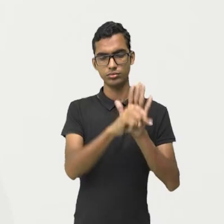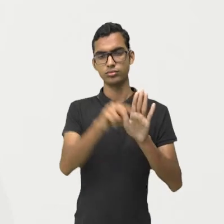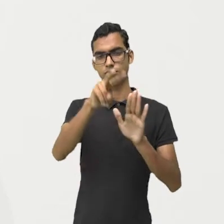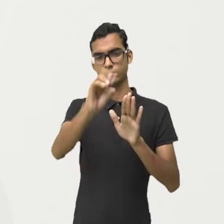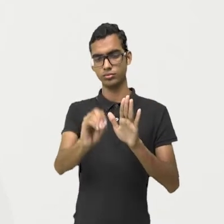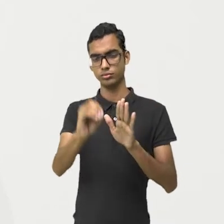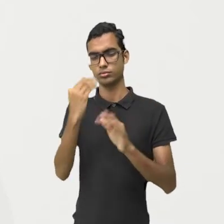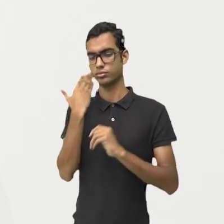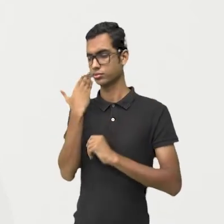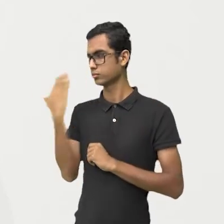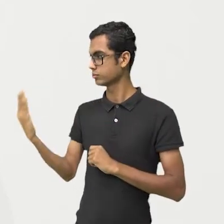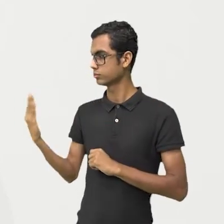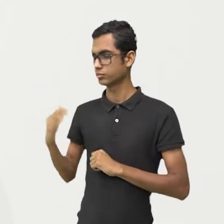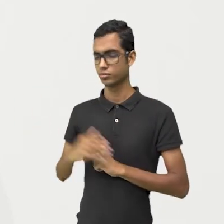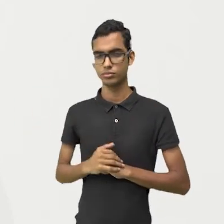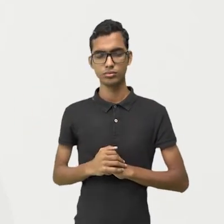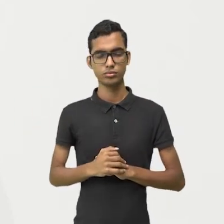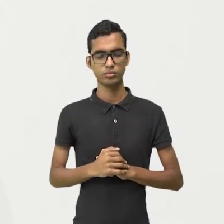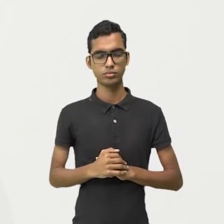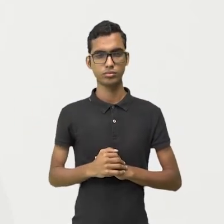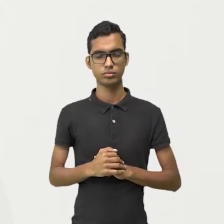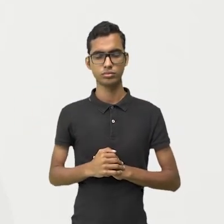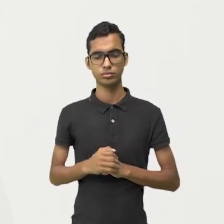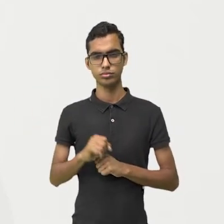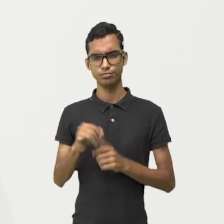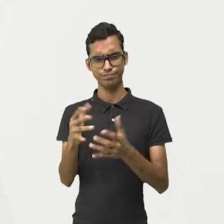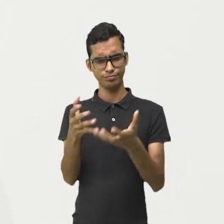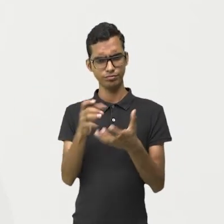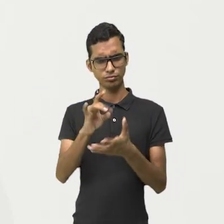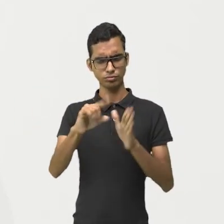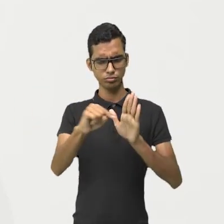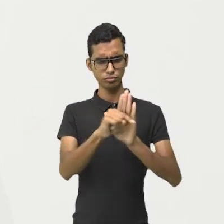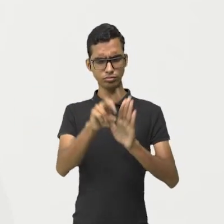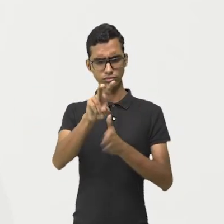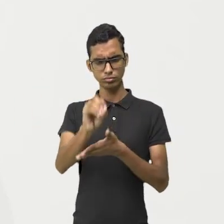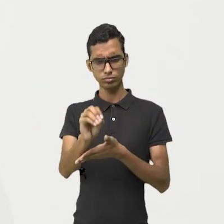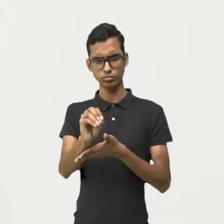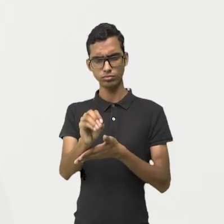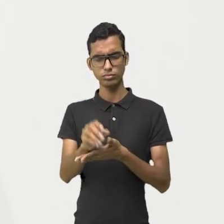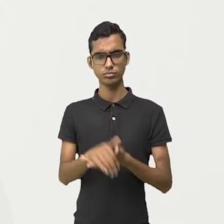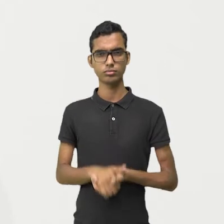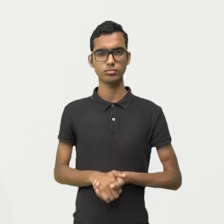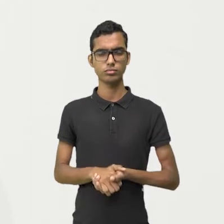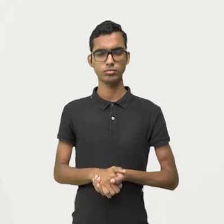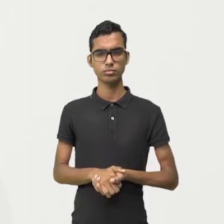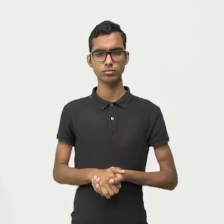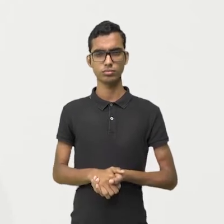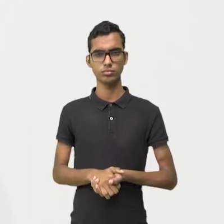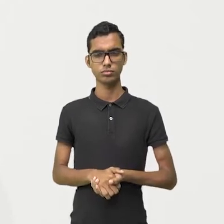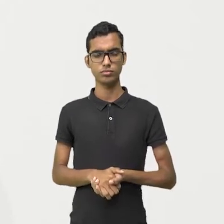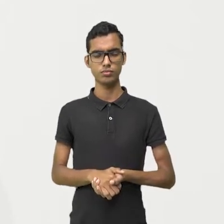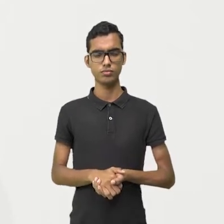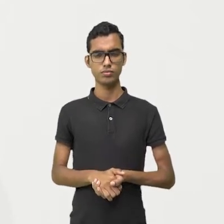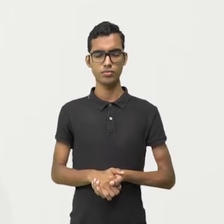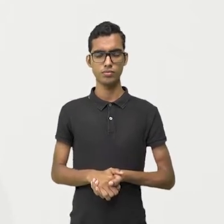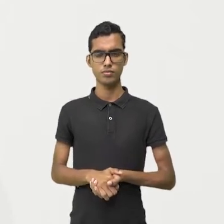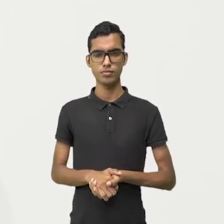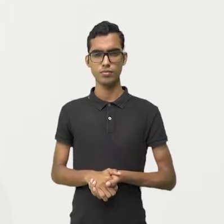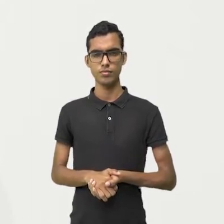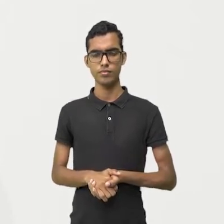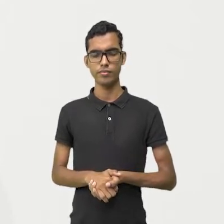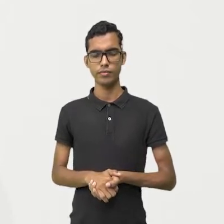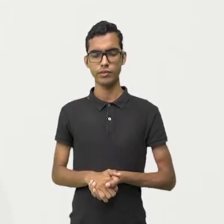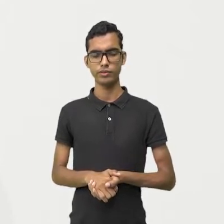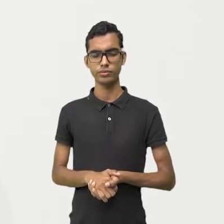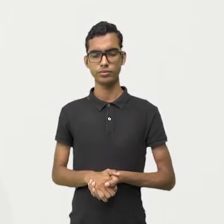menos 50. Ora, se eu quero a metade de menos 50, qual é a